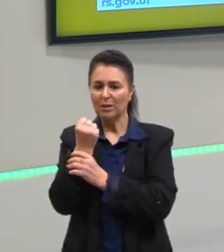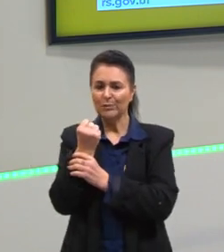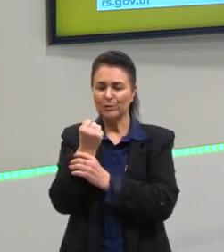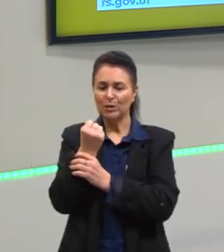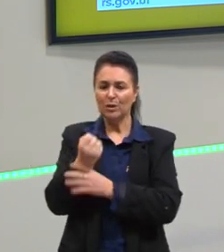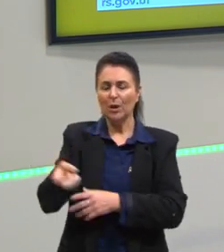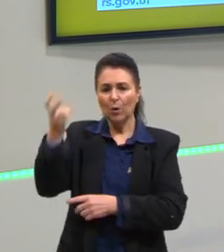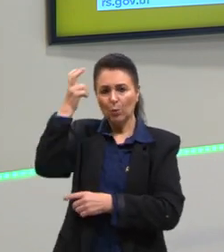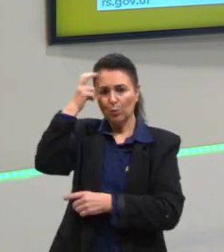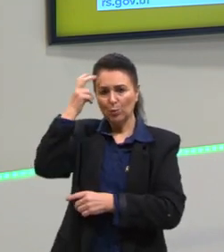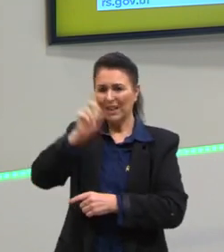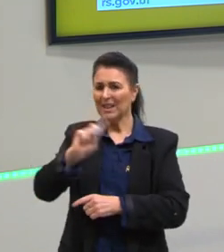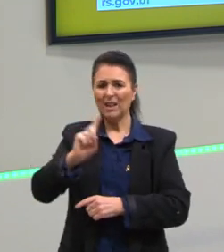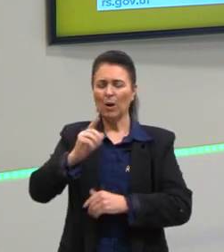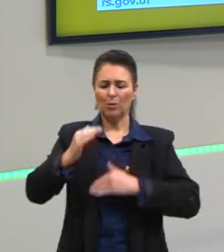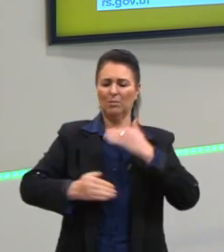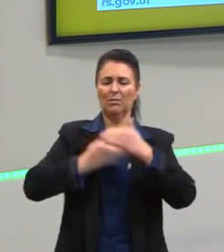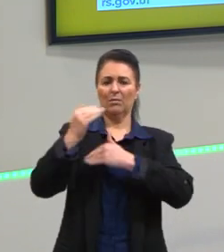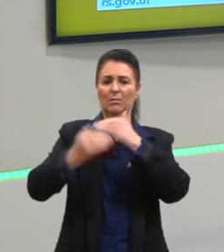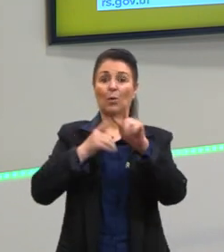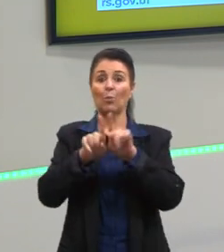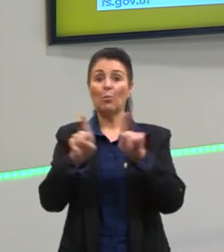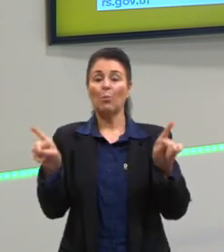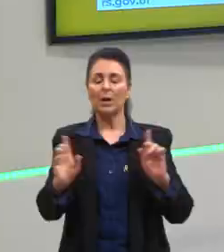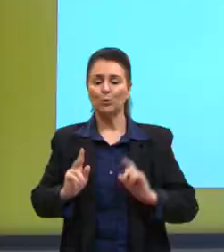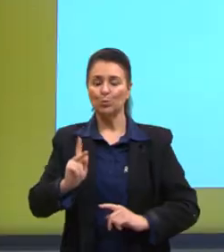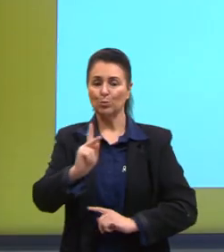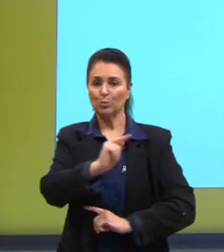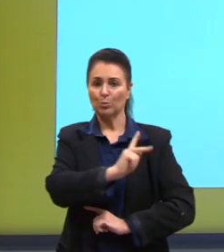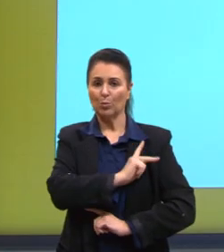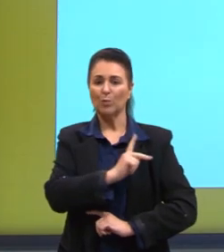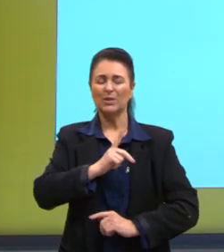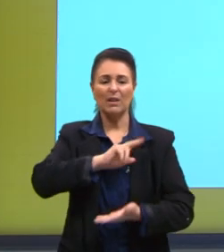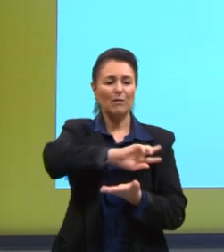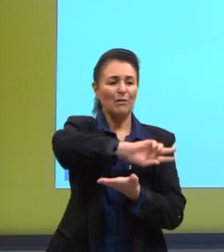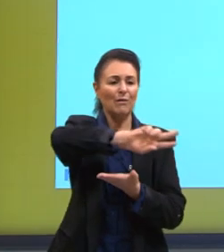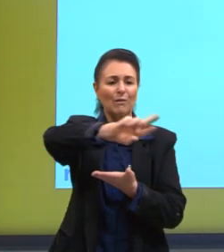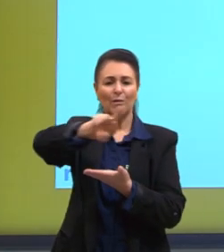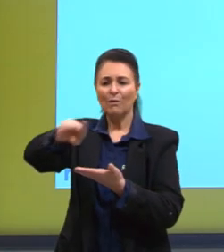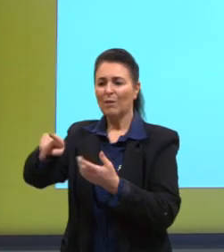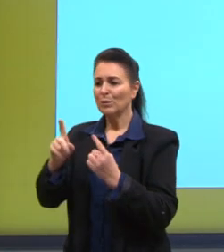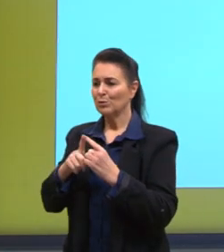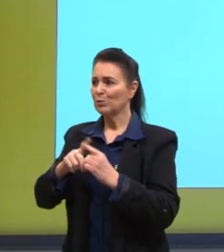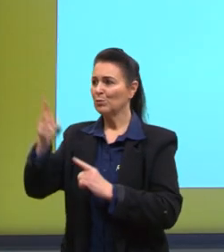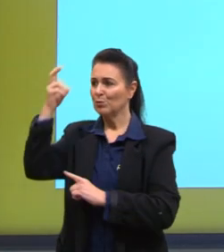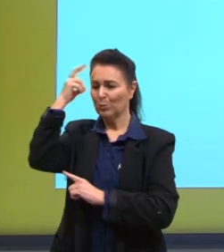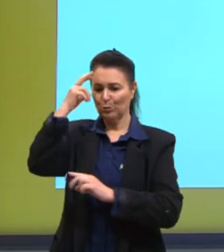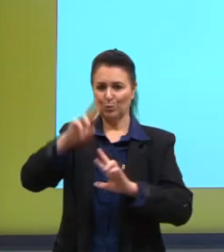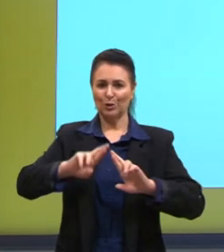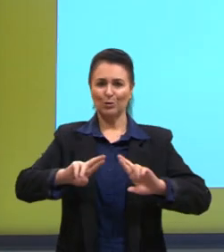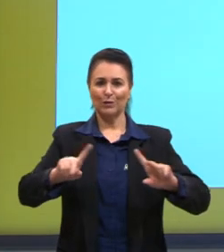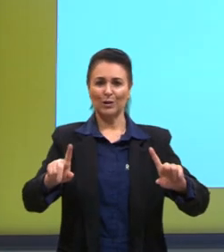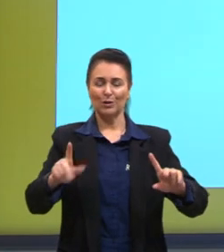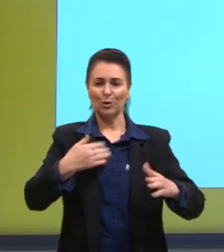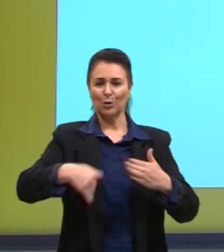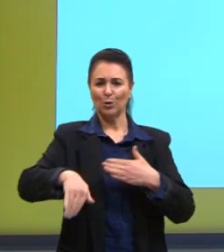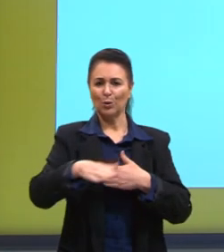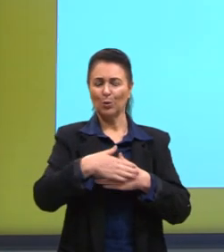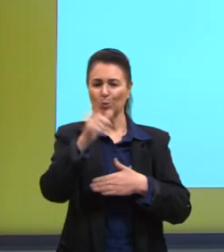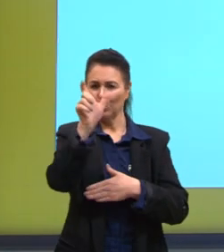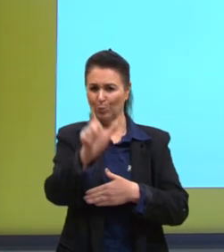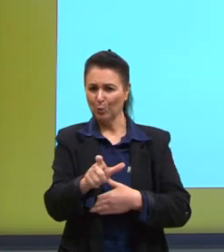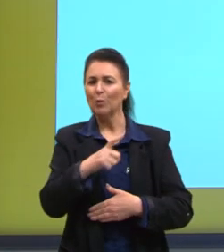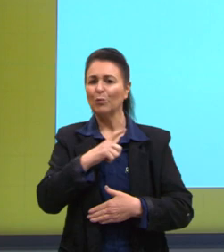dessa evolução, mas sim que esses povos possuem essas várias culturas. Todo o povo possui a sua cultura.